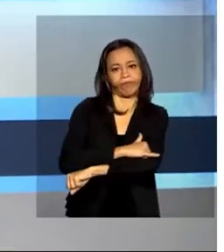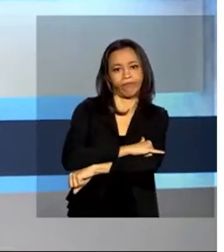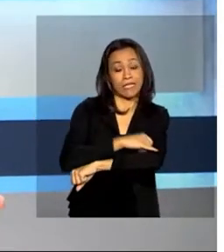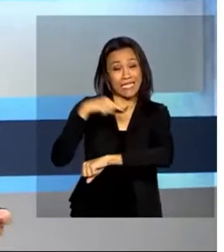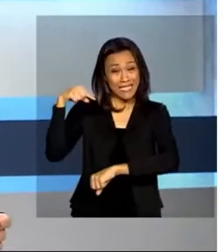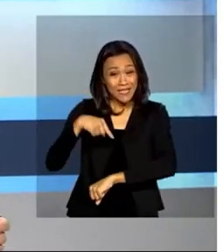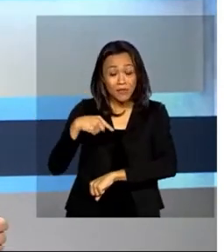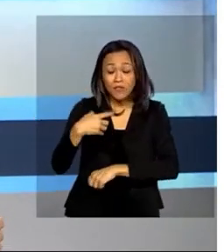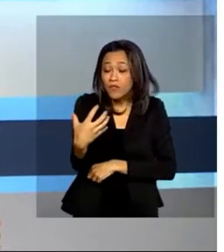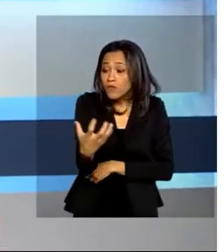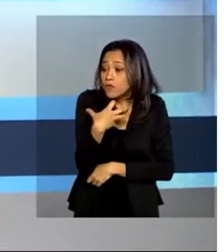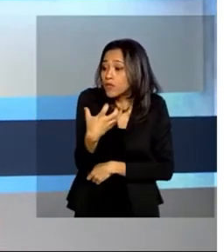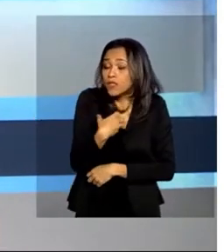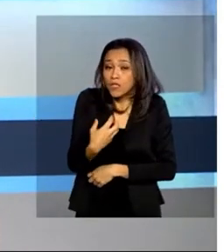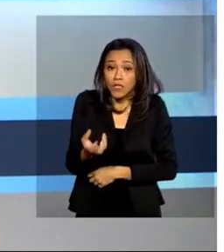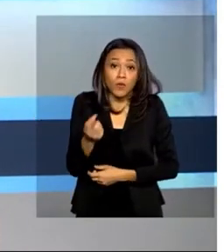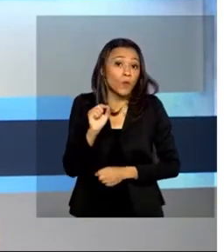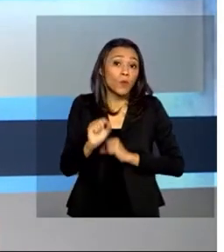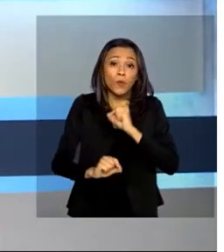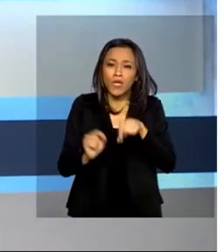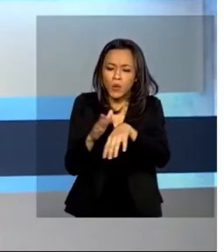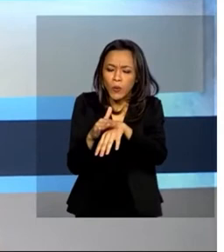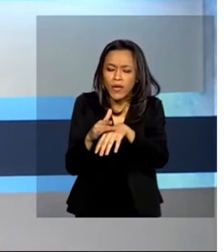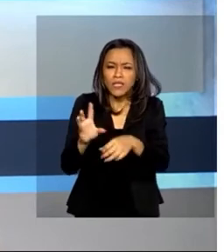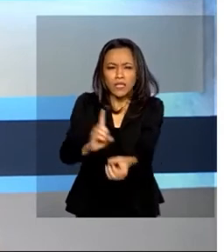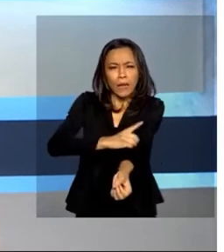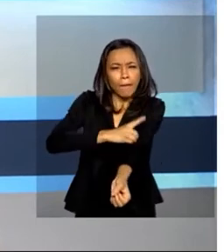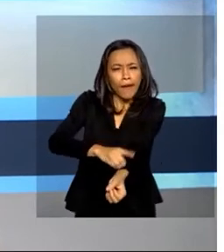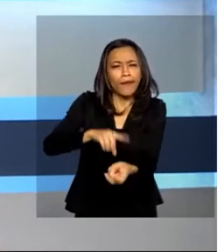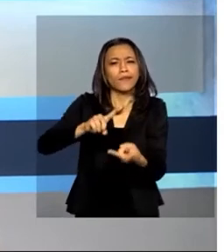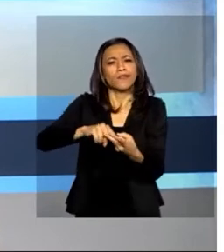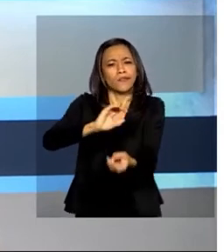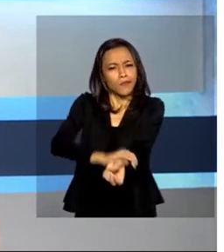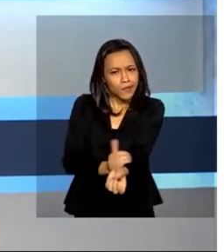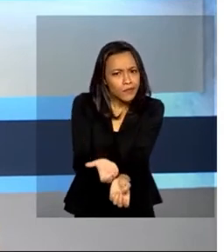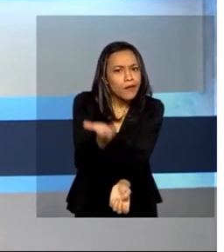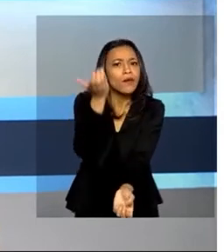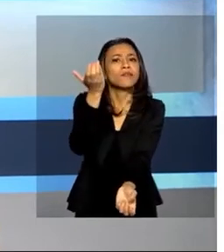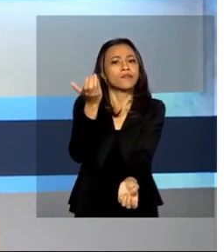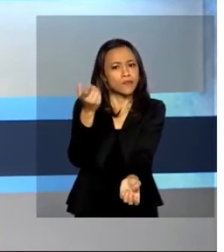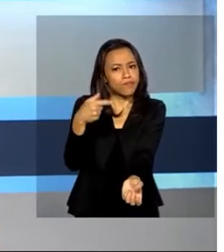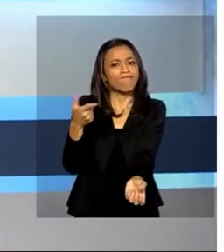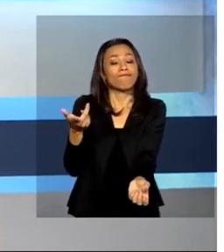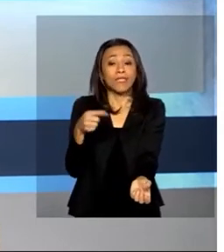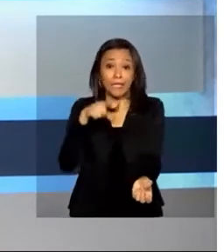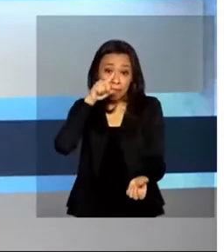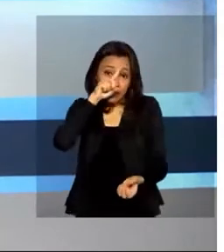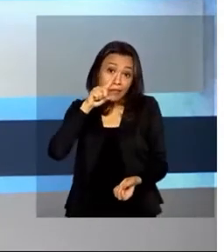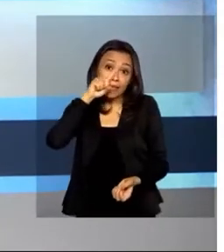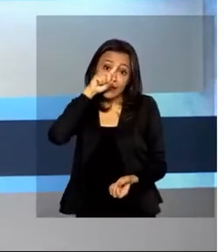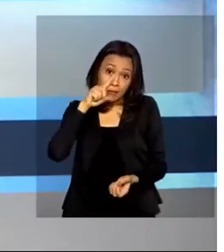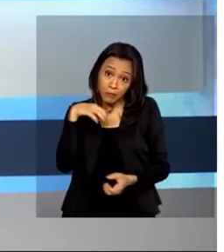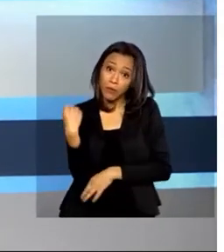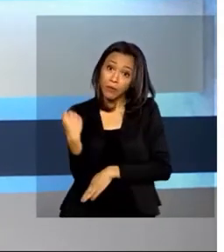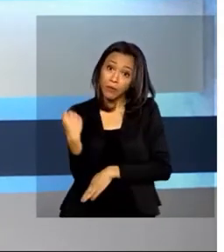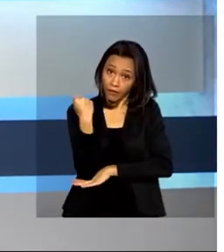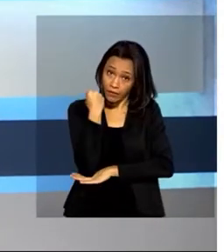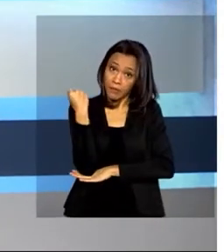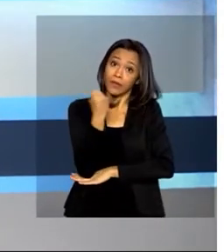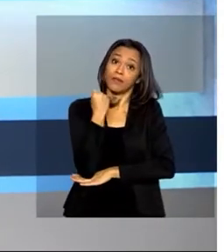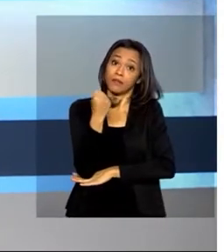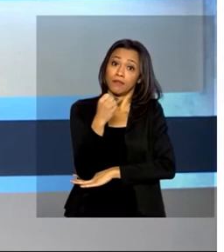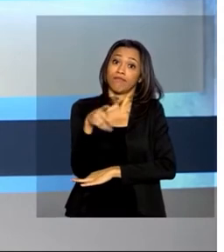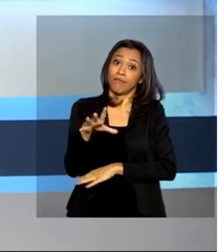influencia no surgimento de doenças como diabetes e hipertensão, além de ser fator de risco para o agravamento da Covid